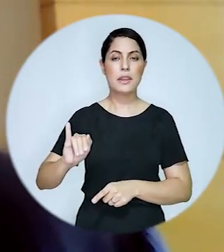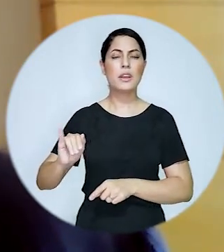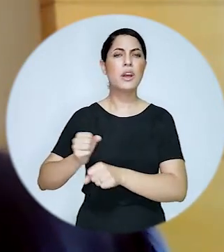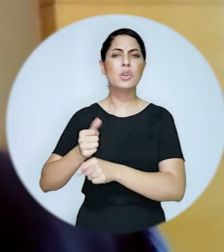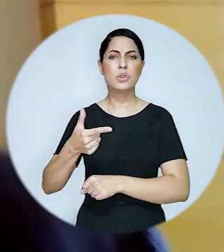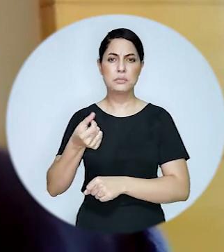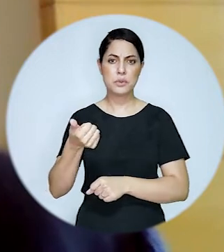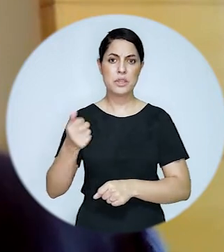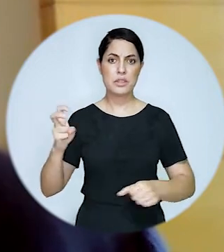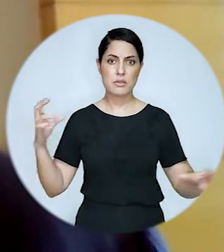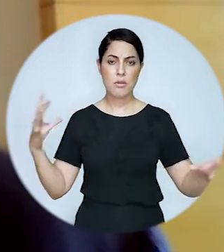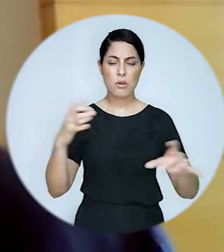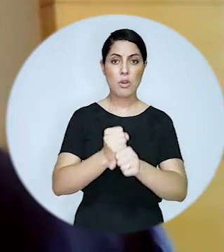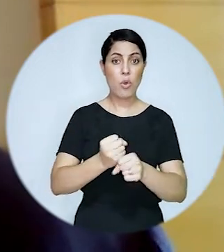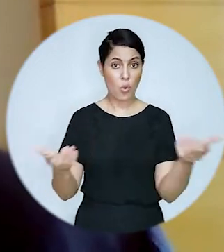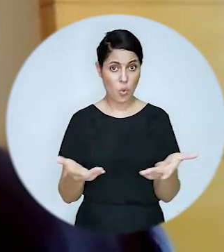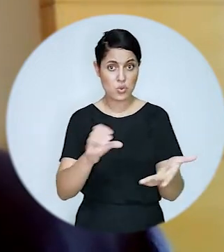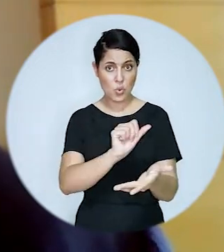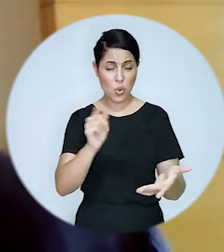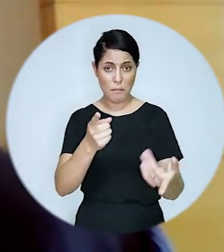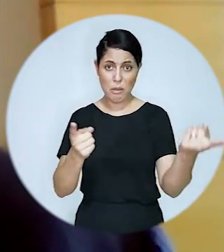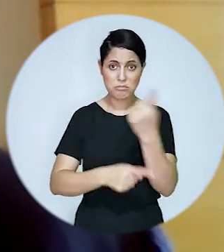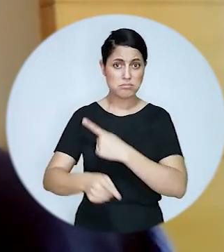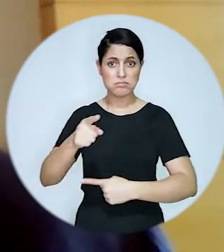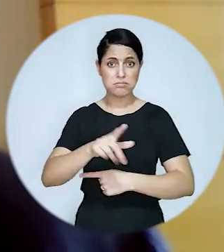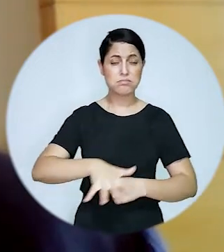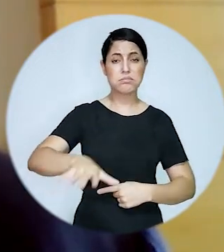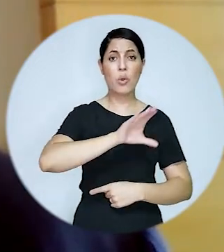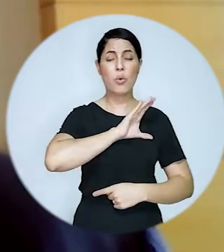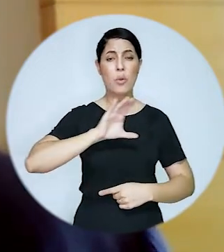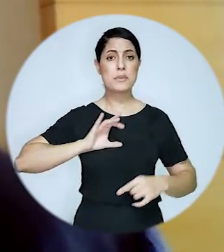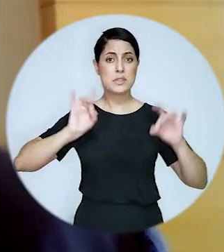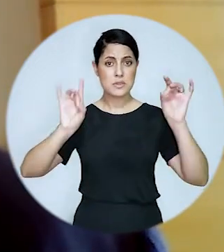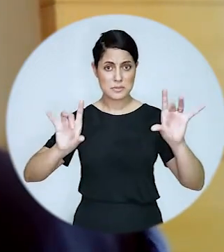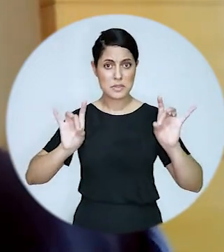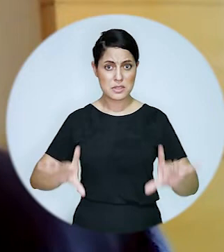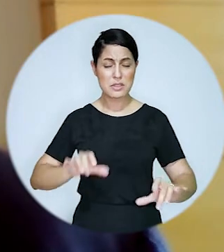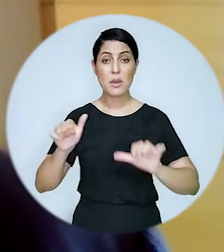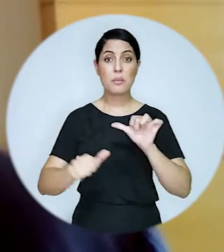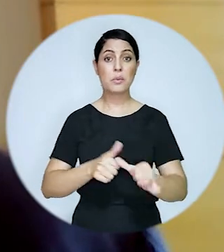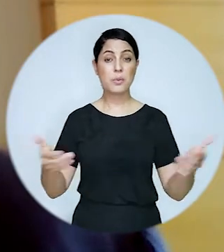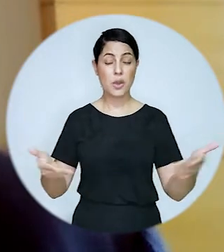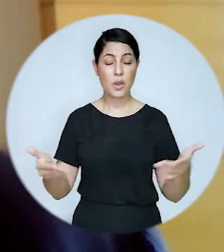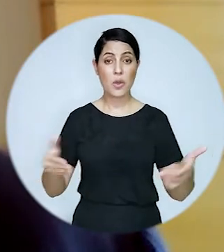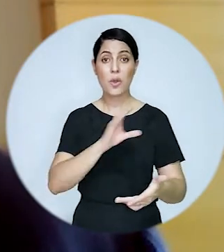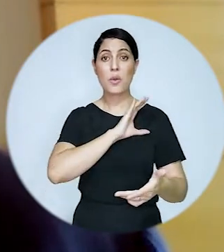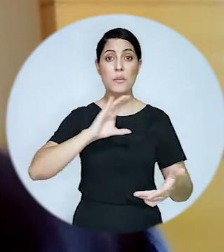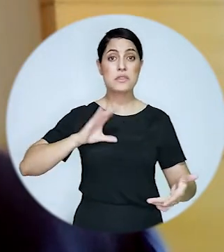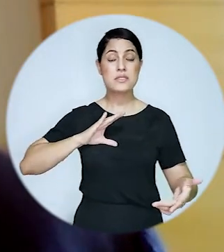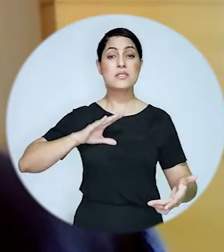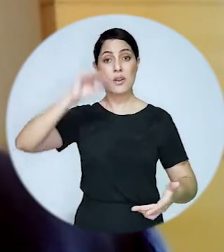de Inclusão de 2015 que foi possível a própria Ordem dos Advogados do Brasil transformar a sua Comissão